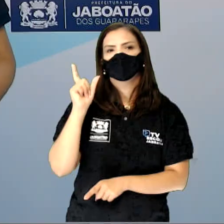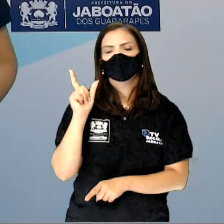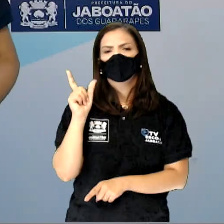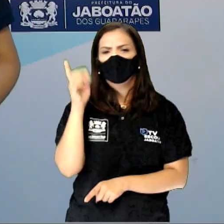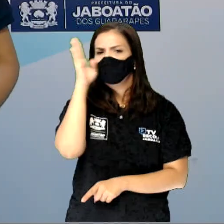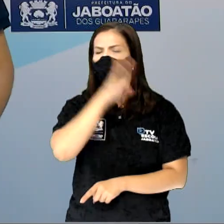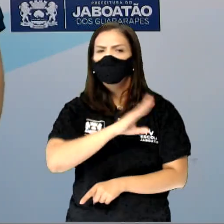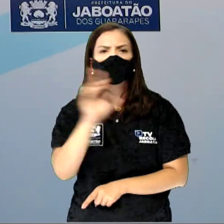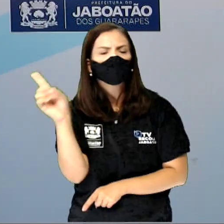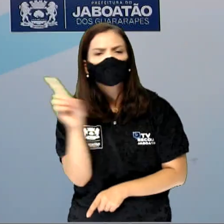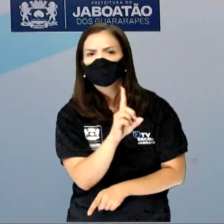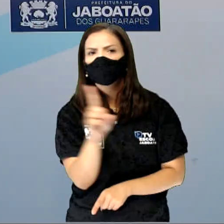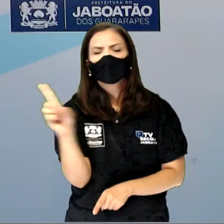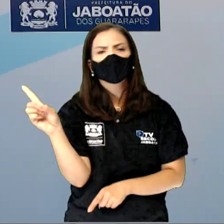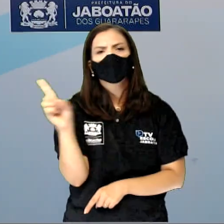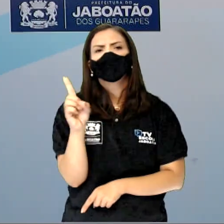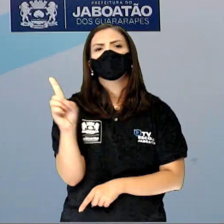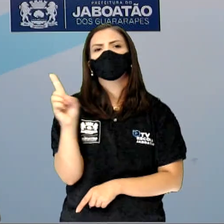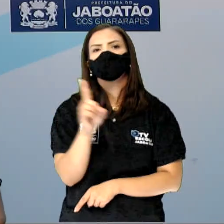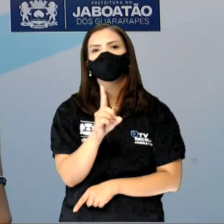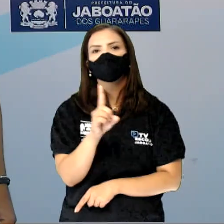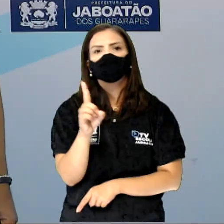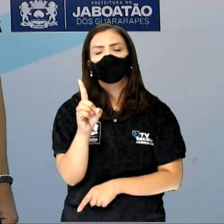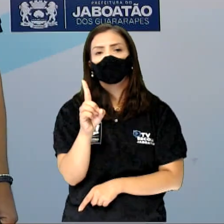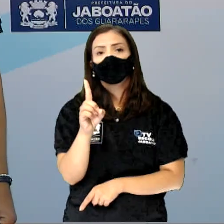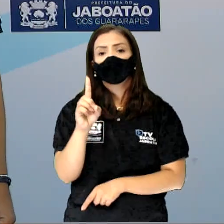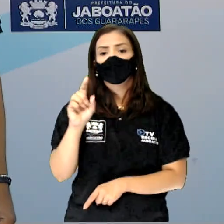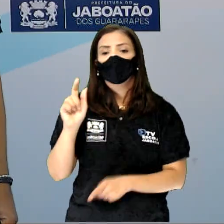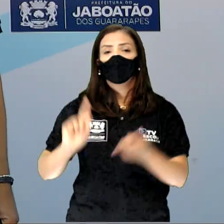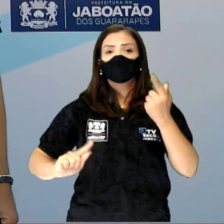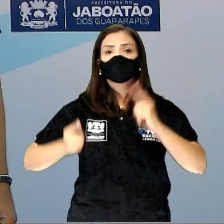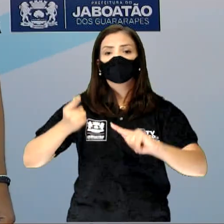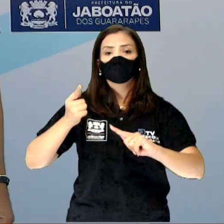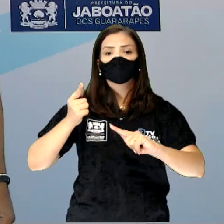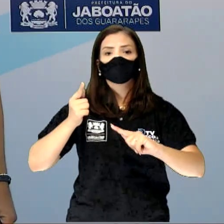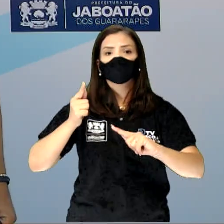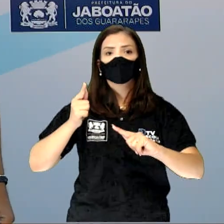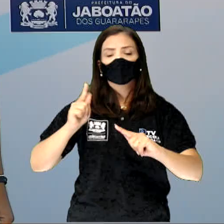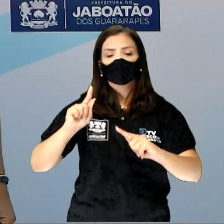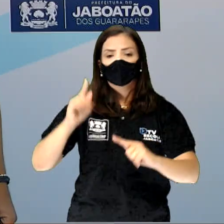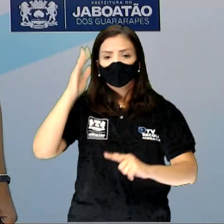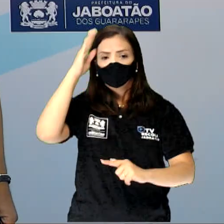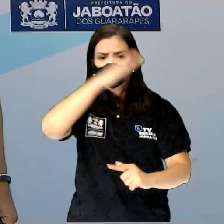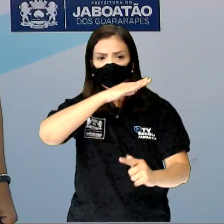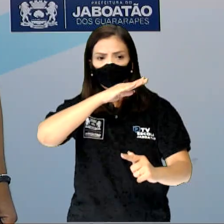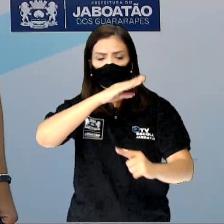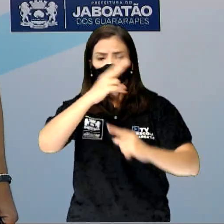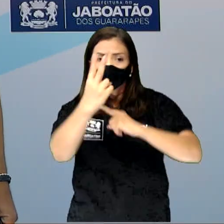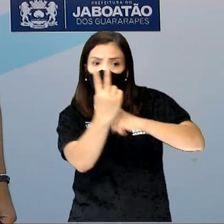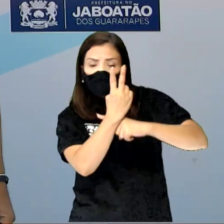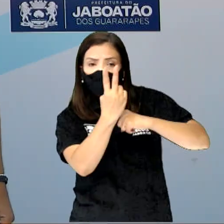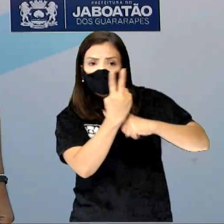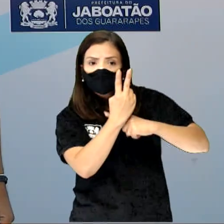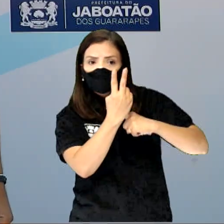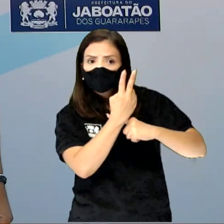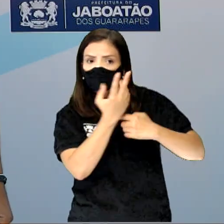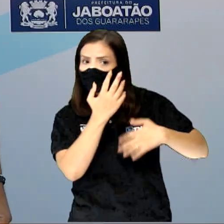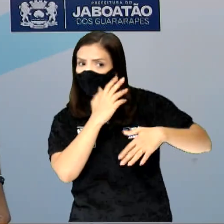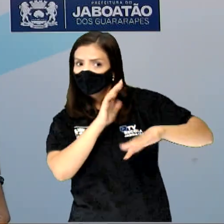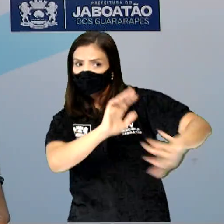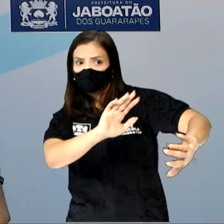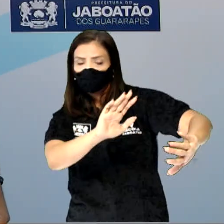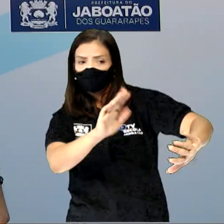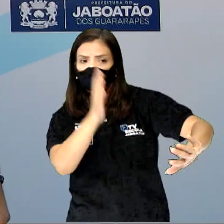maldade. Ele é um sinal para espantar o mal. Quando as pessoas faziam isso, era para espantar o mal, era para